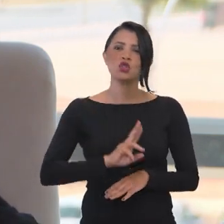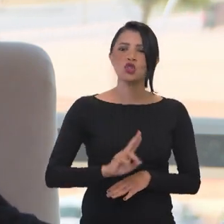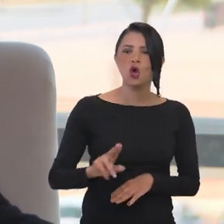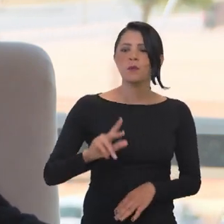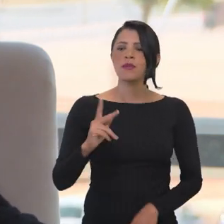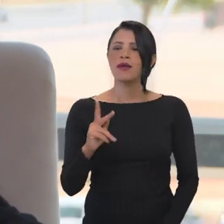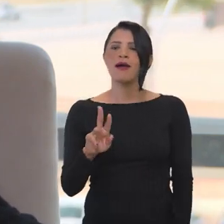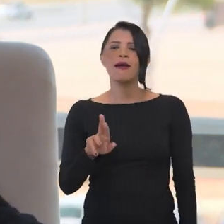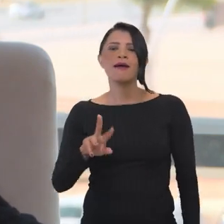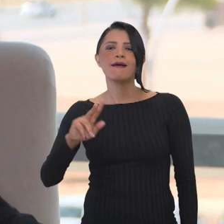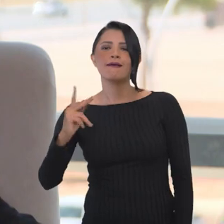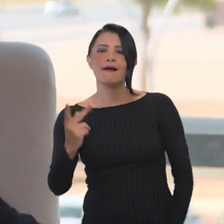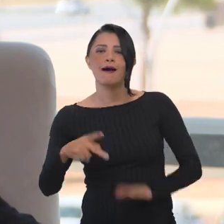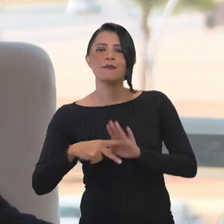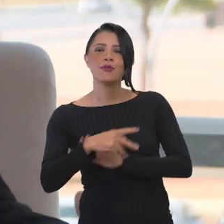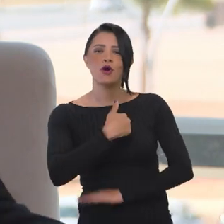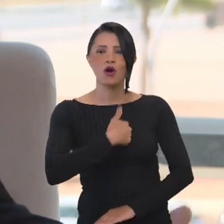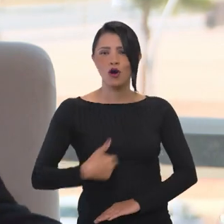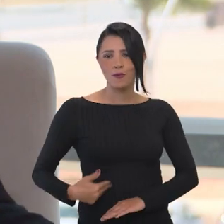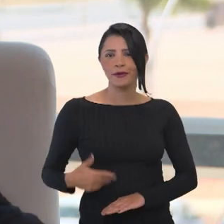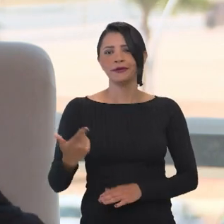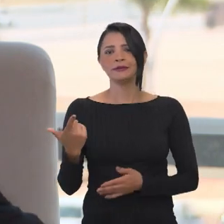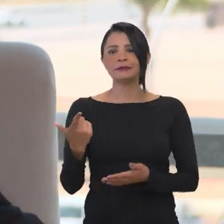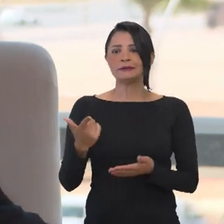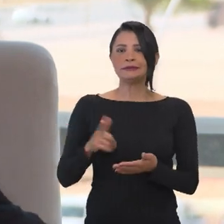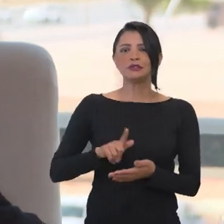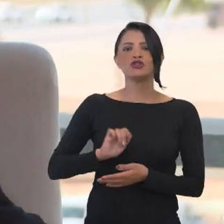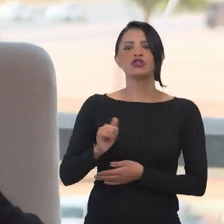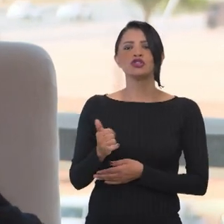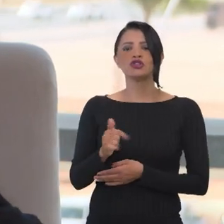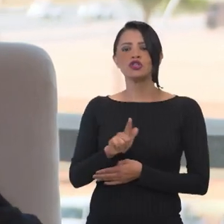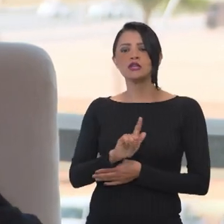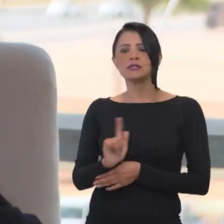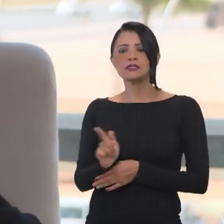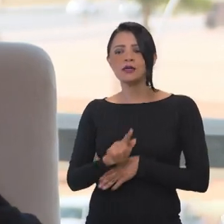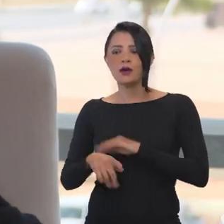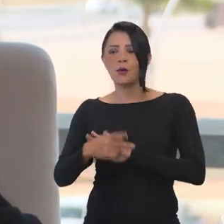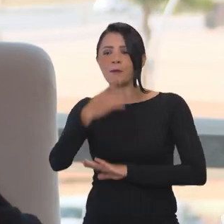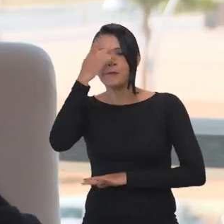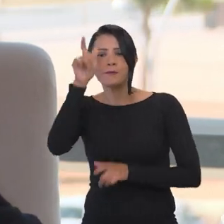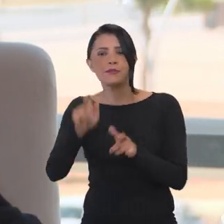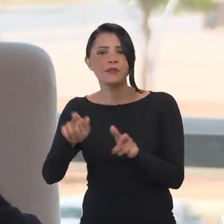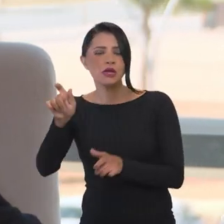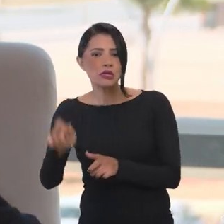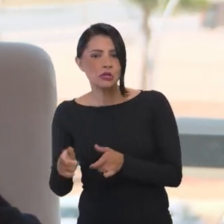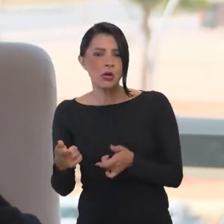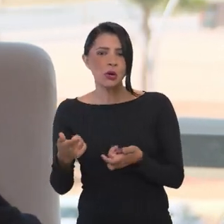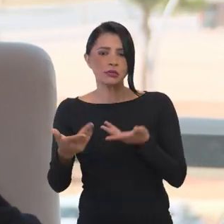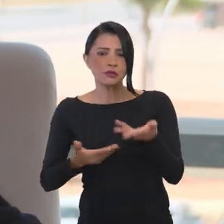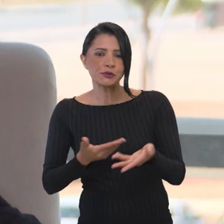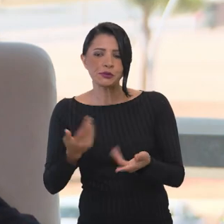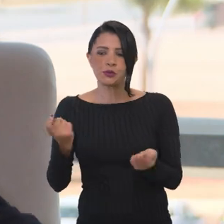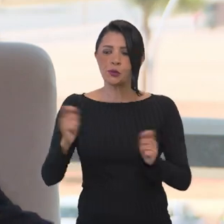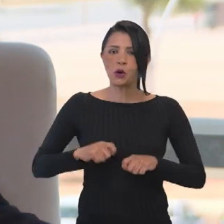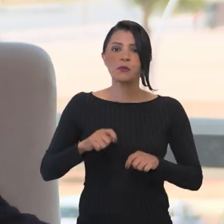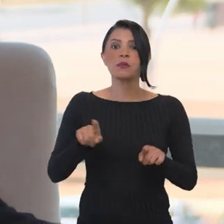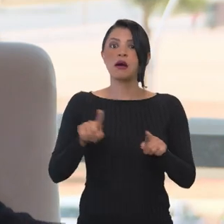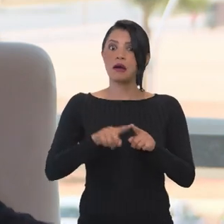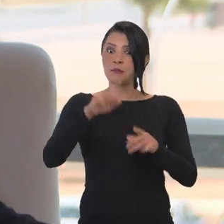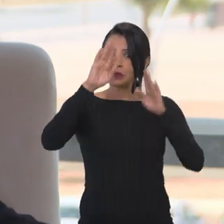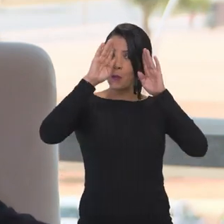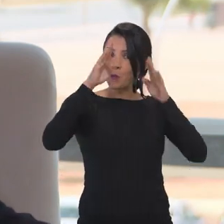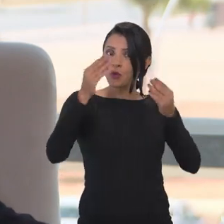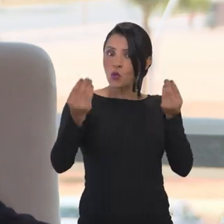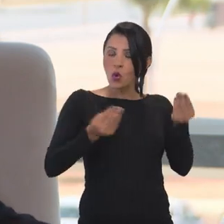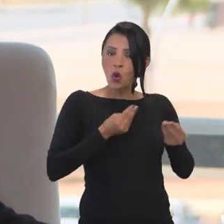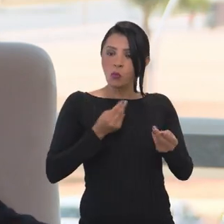chamava o Ministério de RH do governo, que é a gestão de pessoas. Os servidores, como é que a gente lida com os servidores, mas, principalmente, como é que a gente capacita os